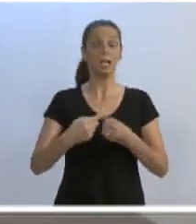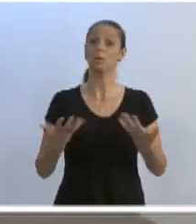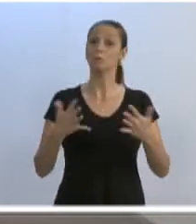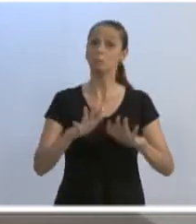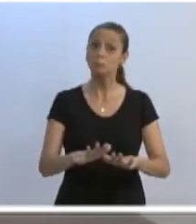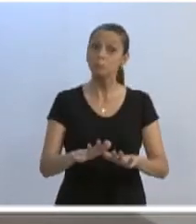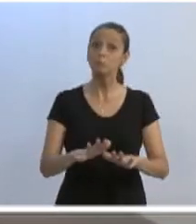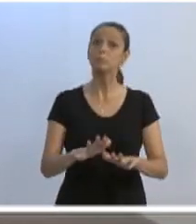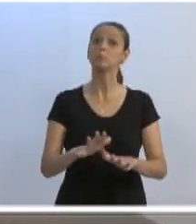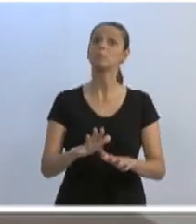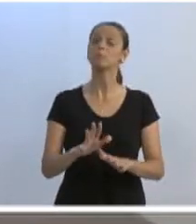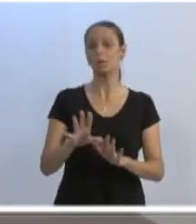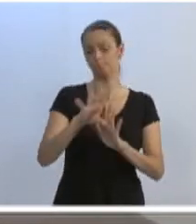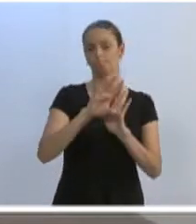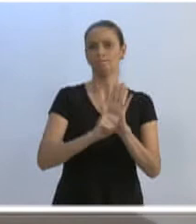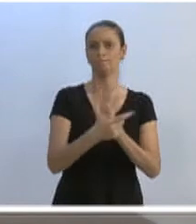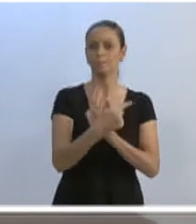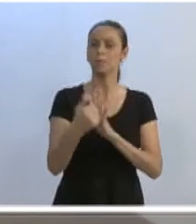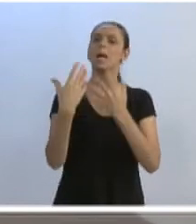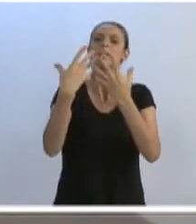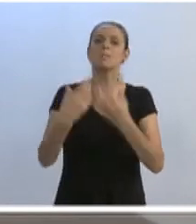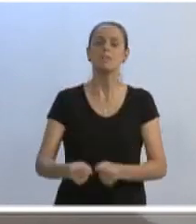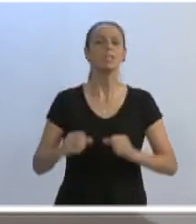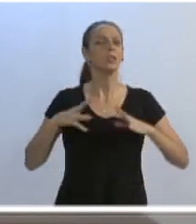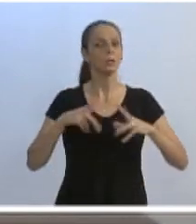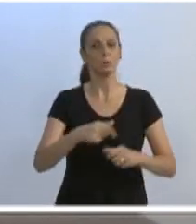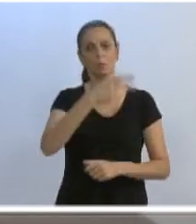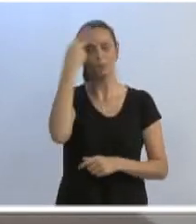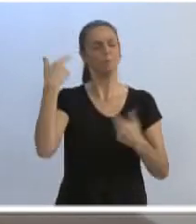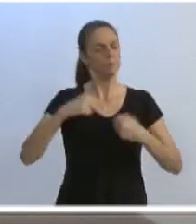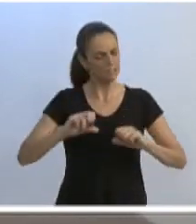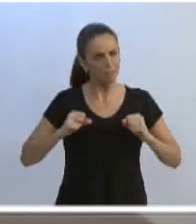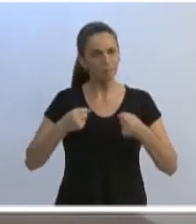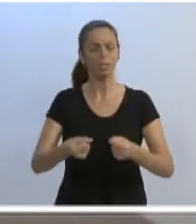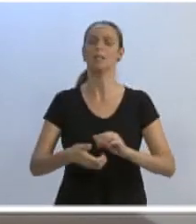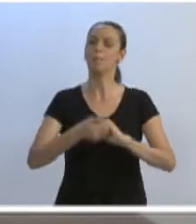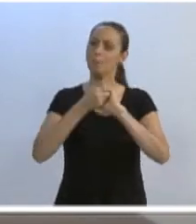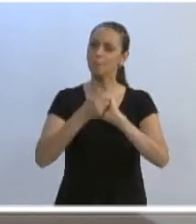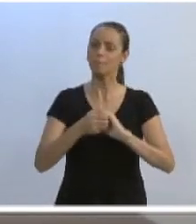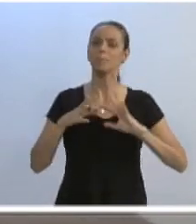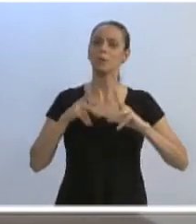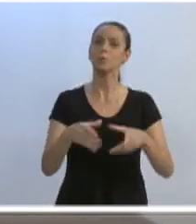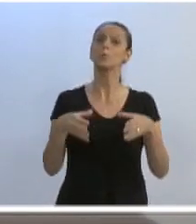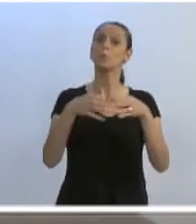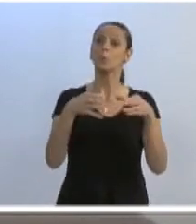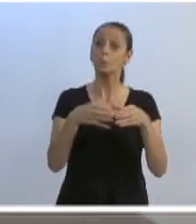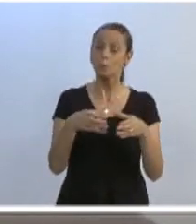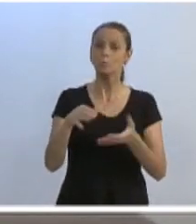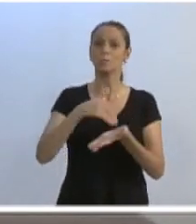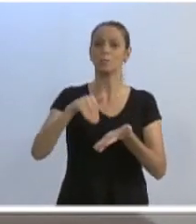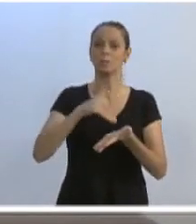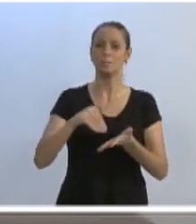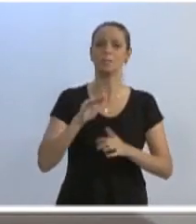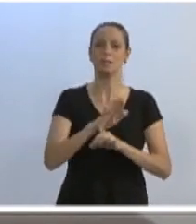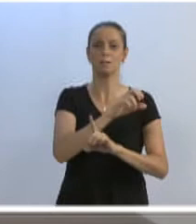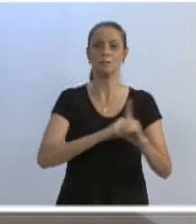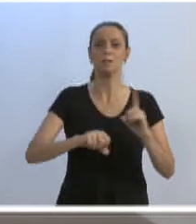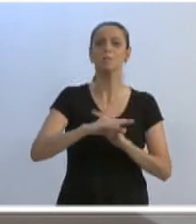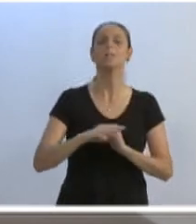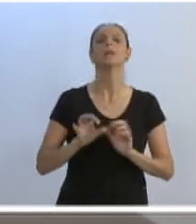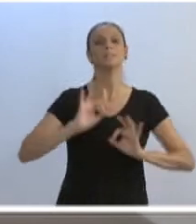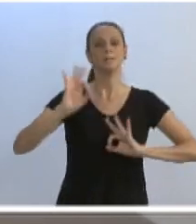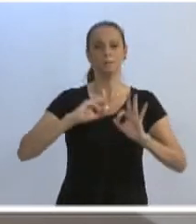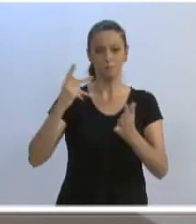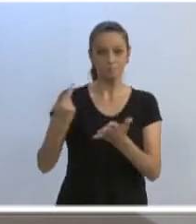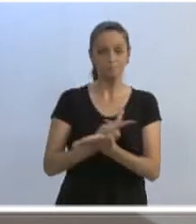dentro do século XXI, e que acolhe a todos. É aquilo que a gente tem que defender. E parabenizo toda a equipe da Secretaria de Assistência Social pela realização desse evento.